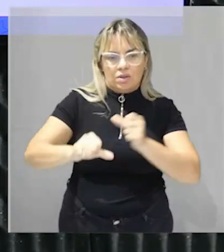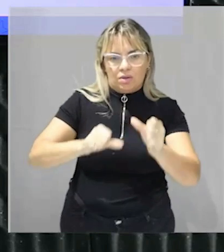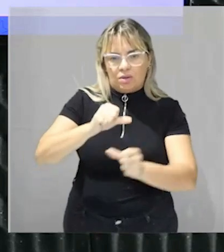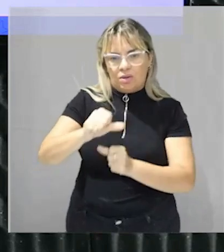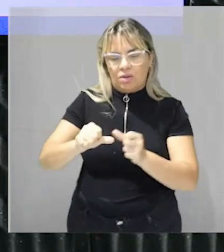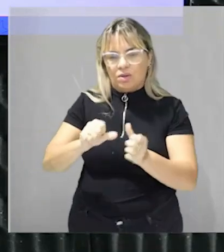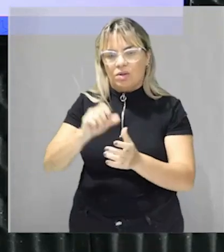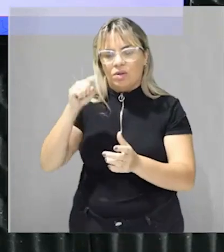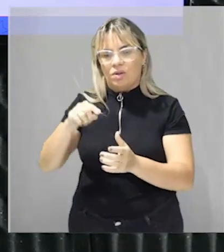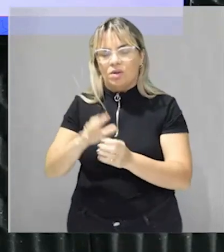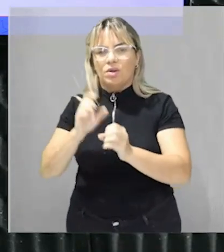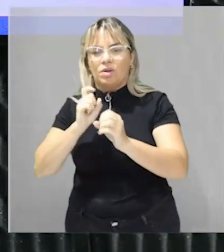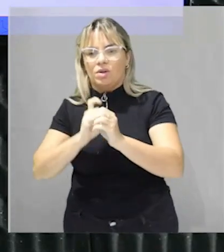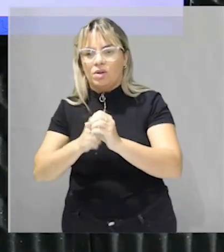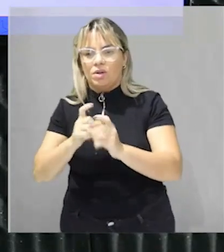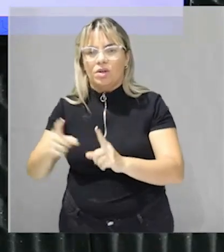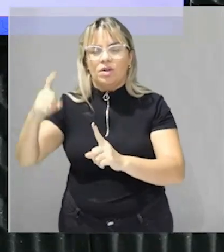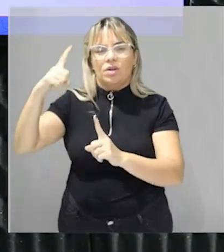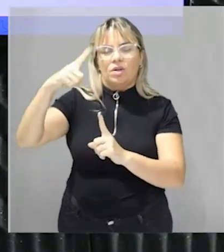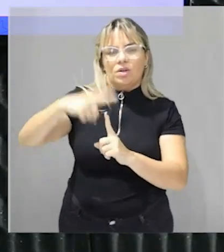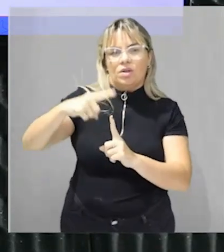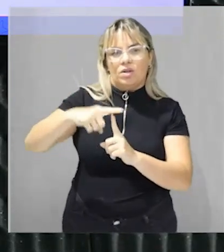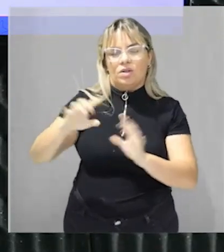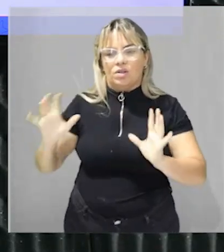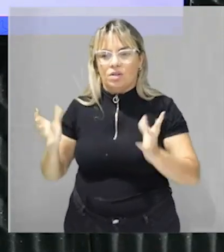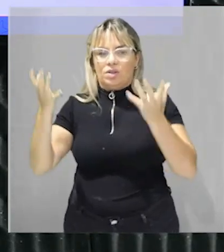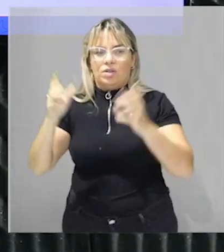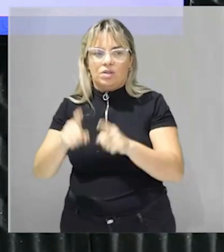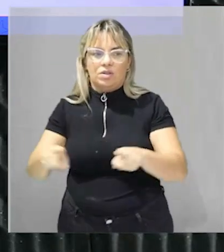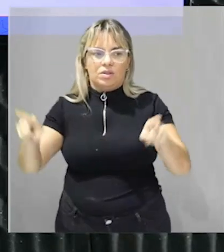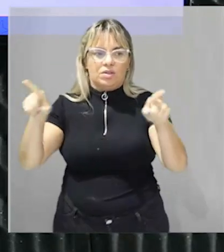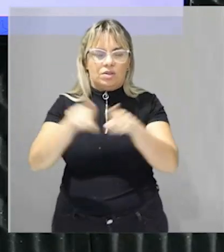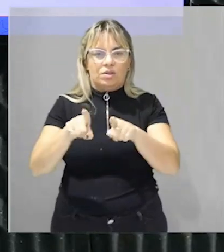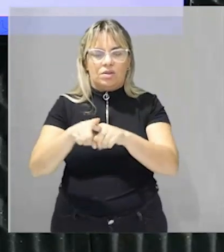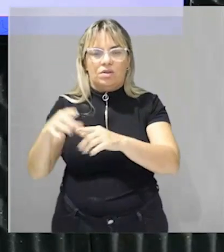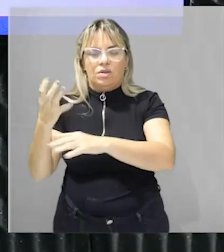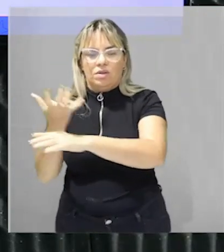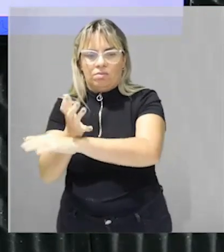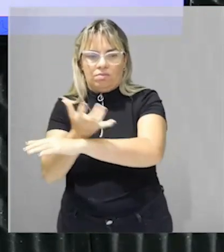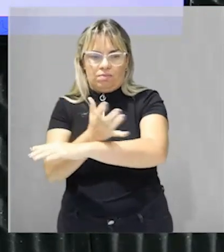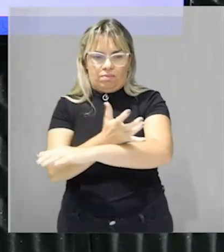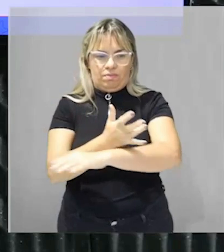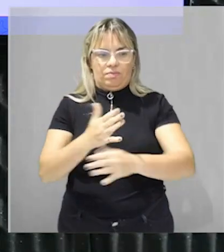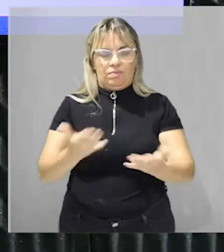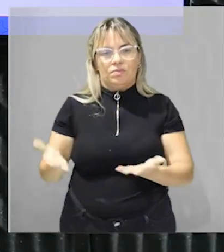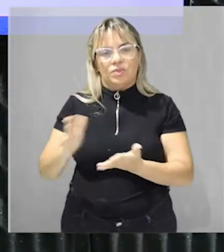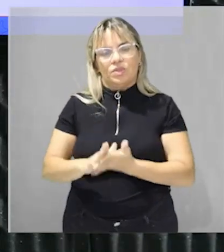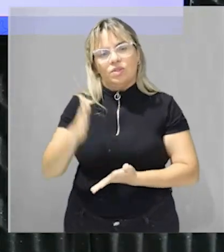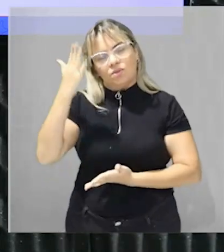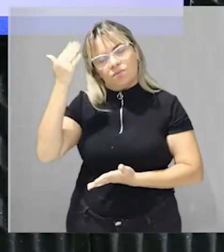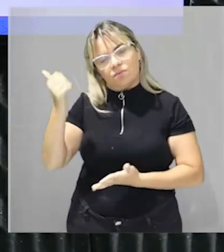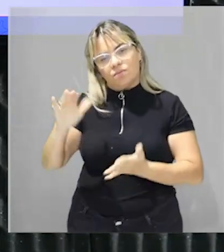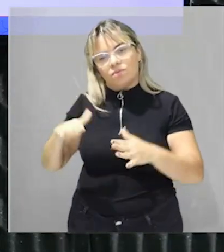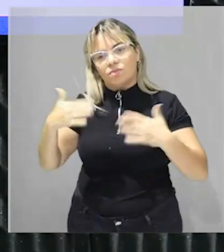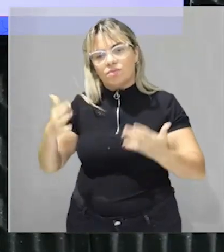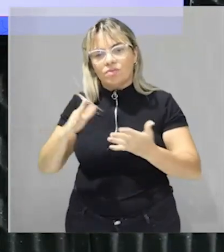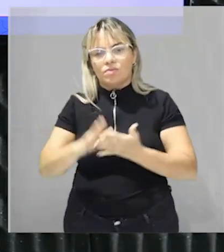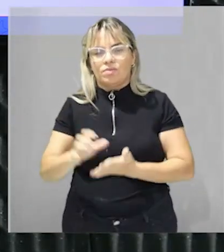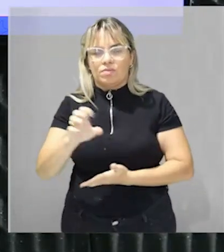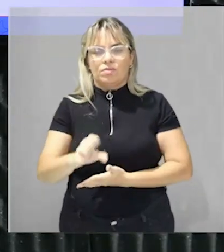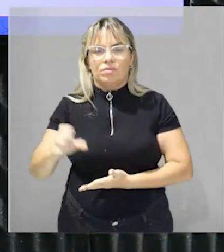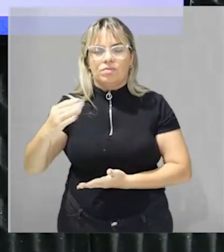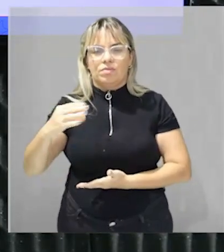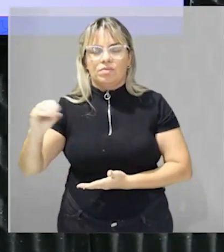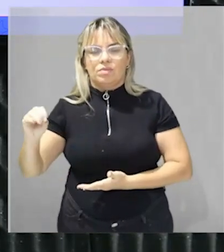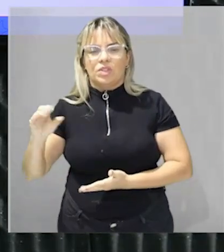produtora de grãos pelo tipo de clima e o tipo de plantio que acontece ali ou seja se tu souber o é o centro-oeste qual o clima do centro